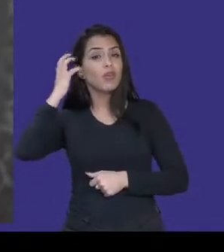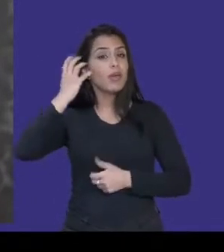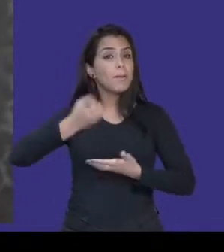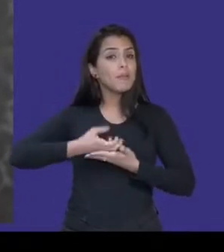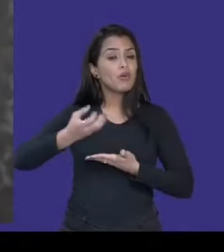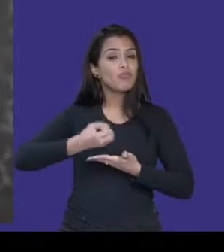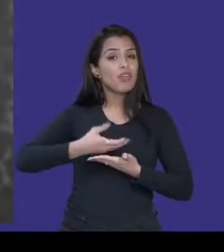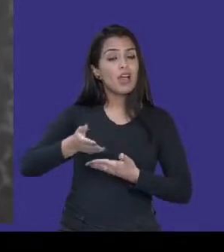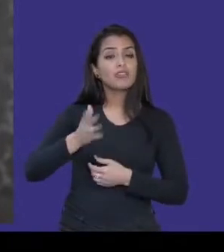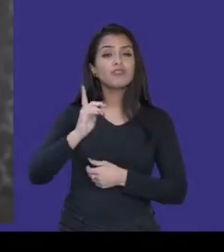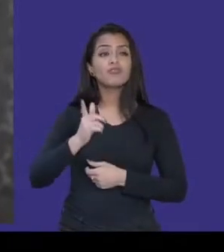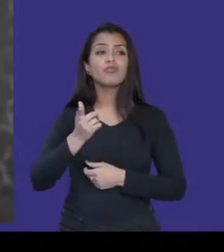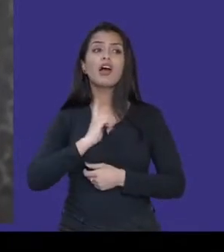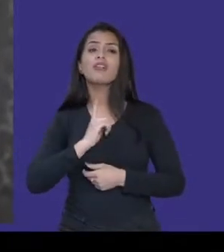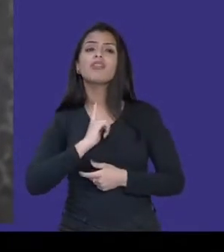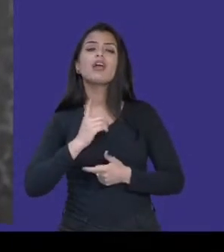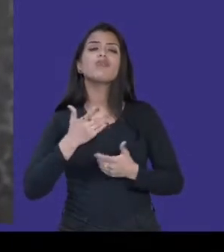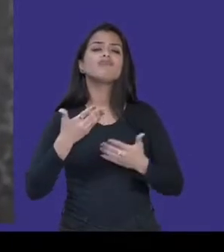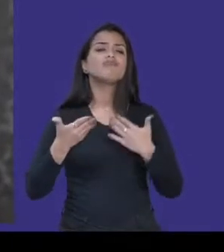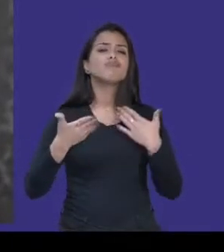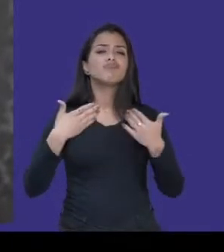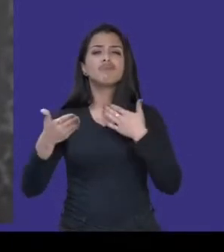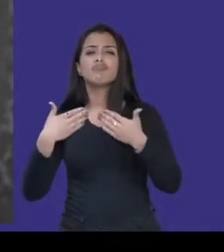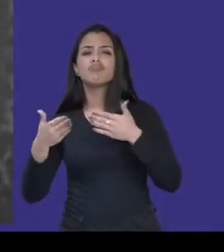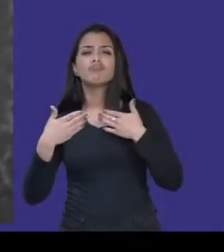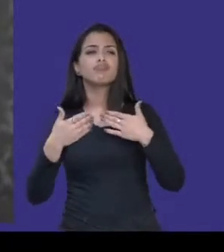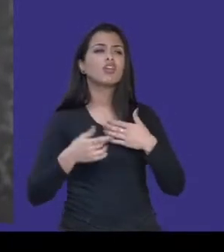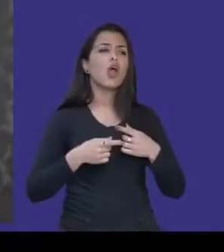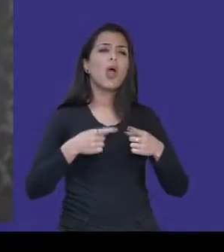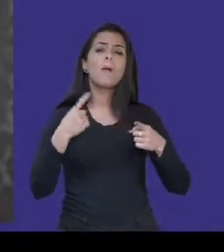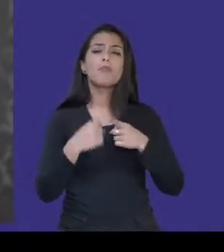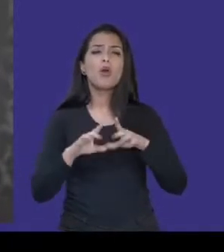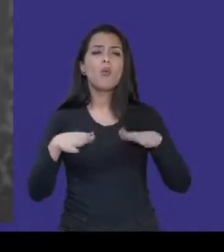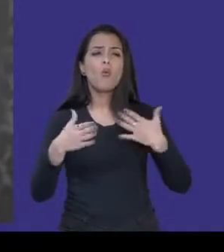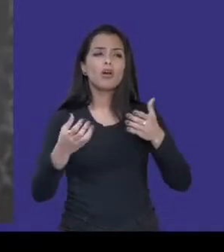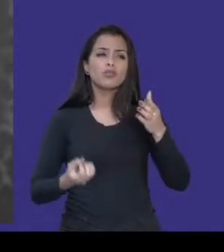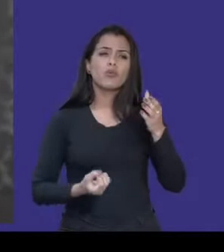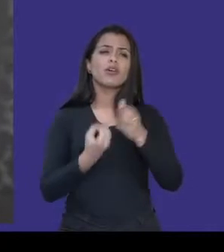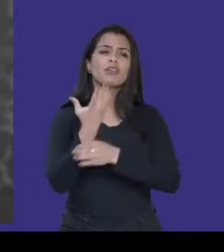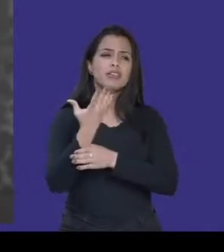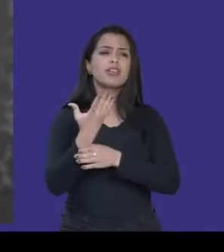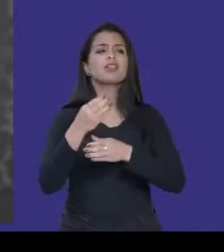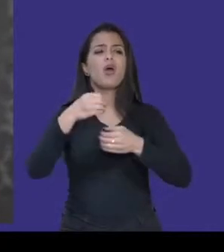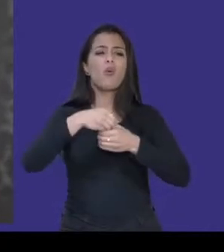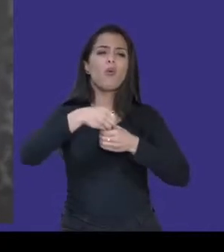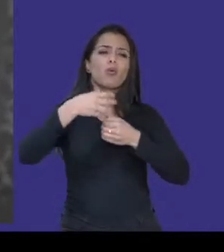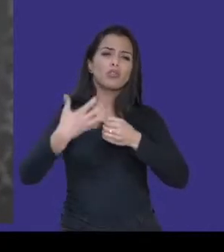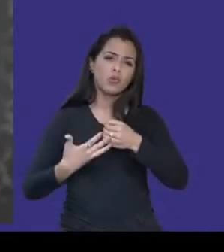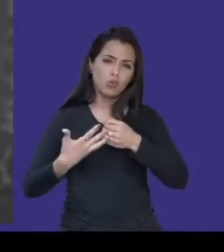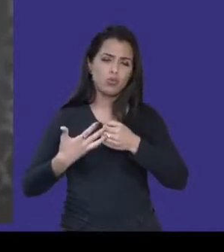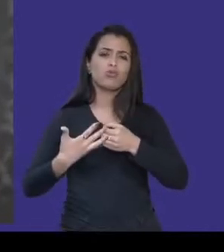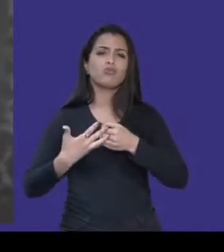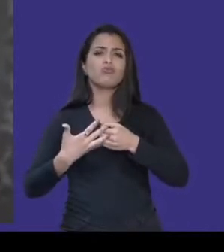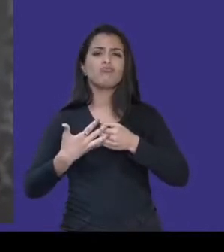como algo interativo. Porque quando a gente cria algum conteúdo e disponibiliza, tanto no